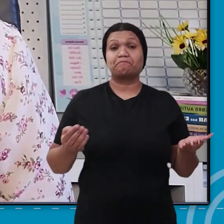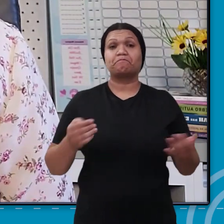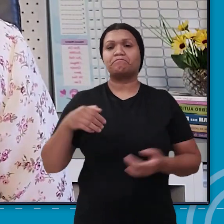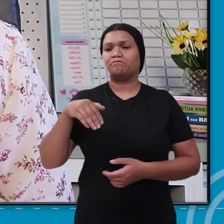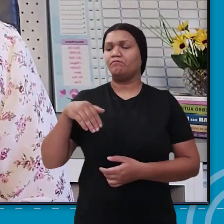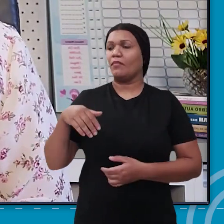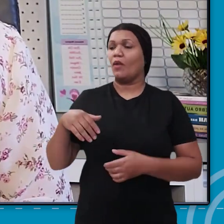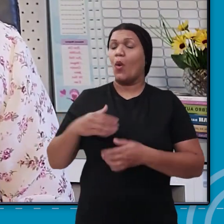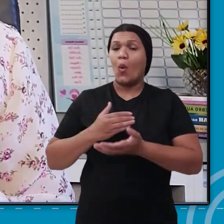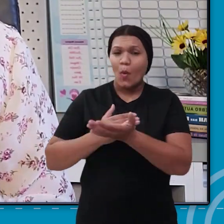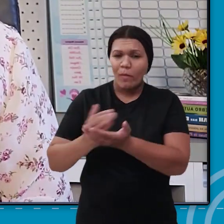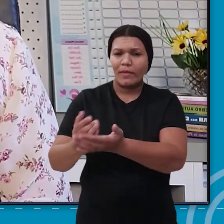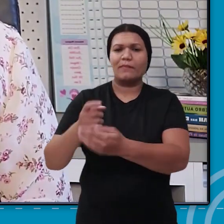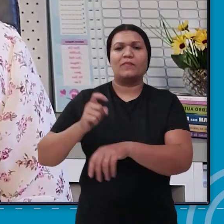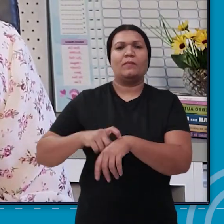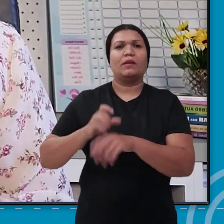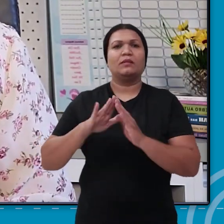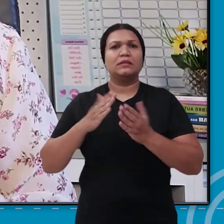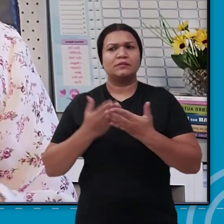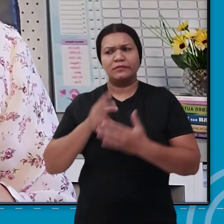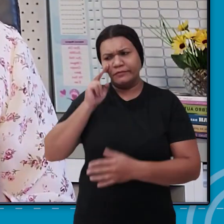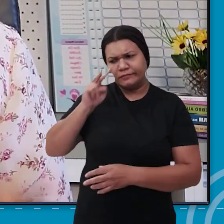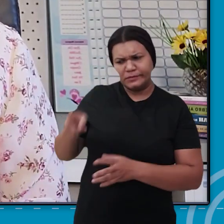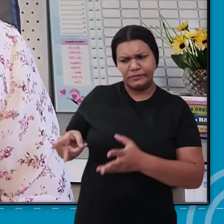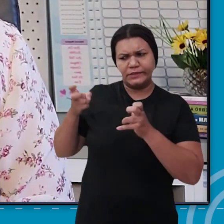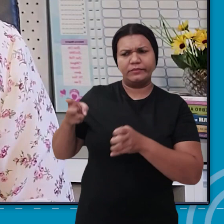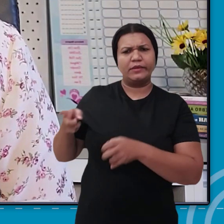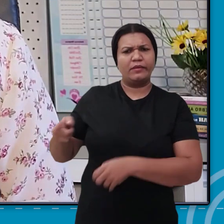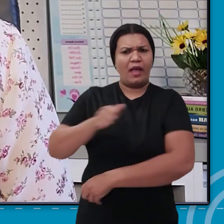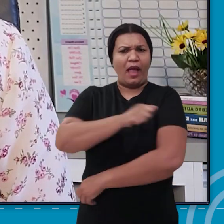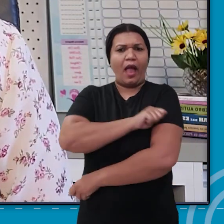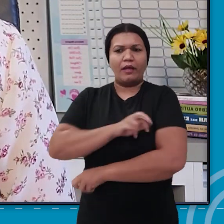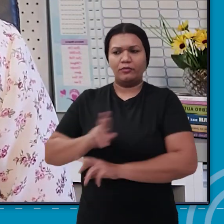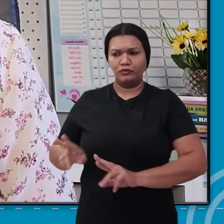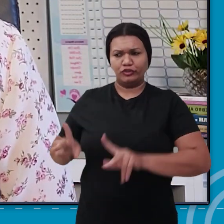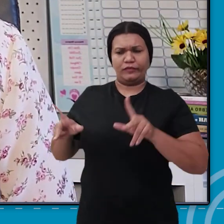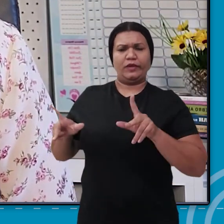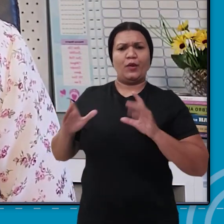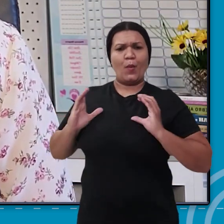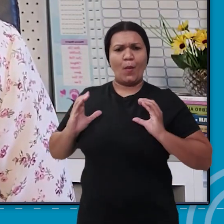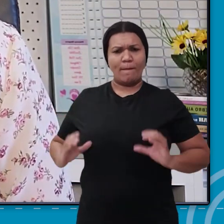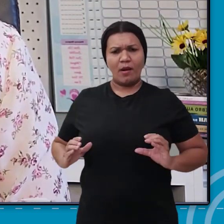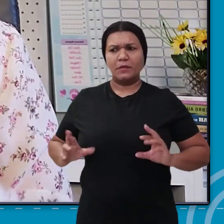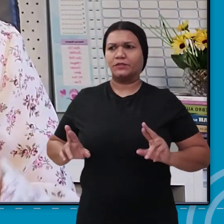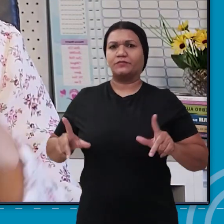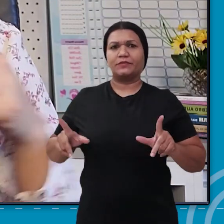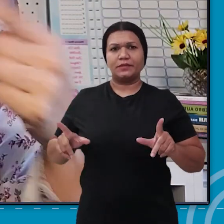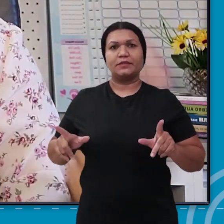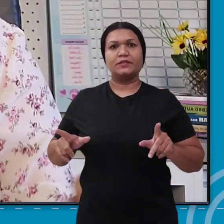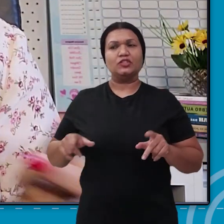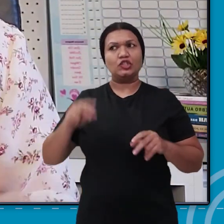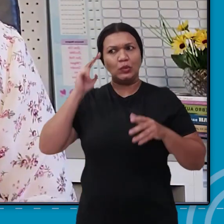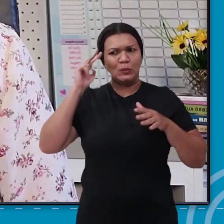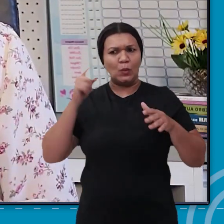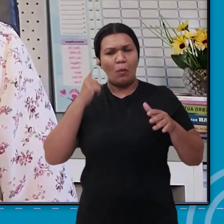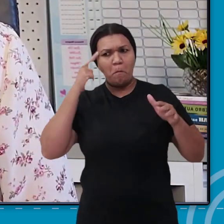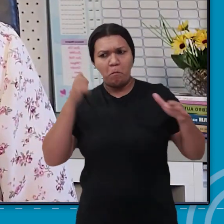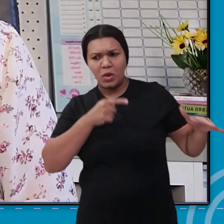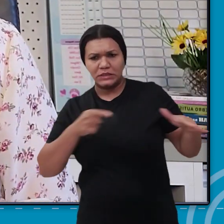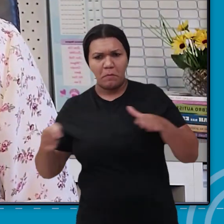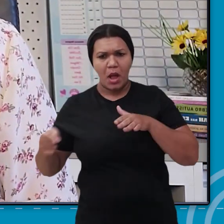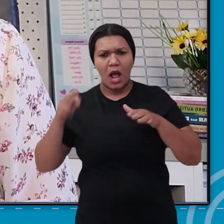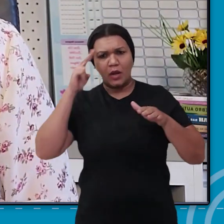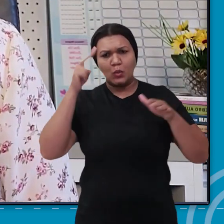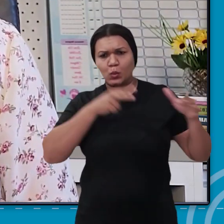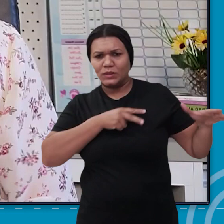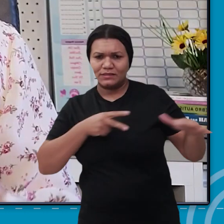a partir do momento que a escola percebeu uma mudança de comportamento ali na criança, isso por mais de duas semanas,